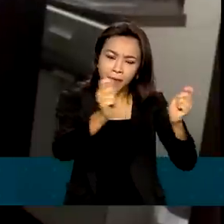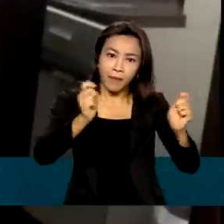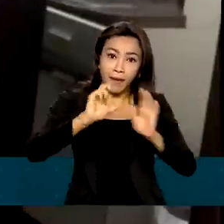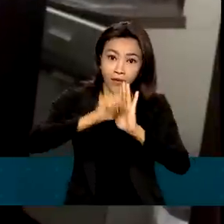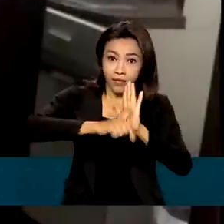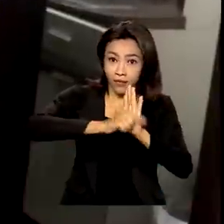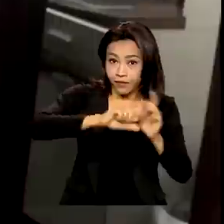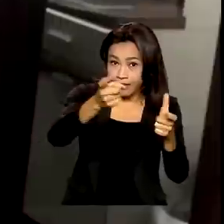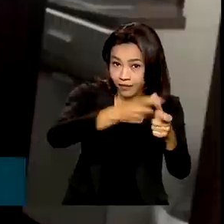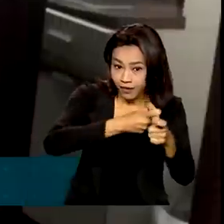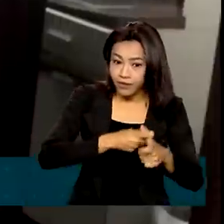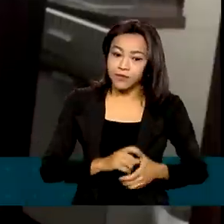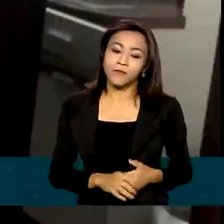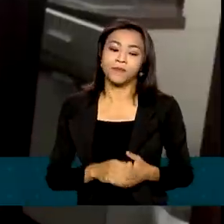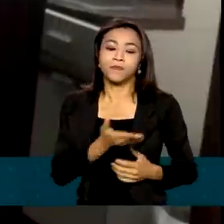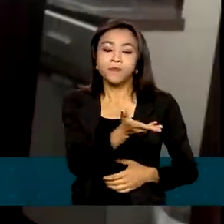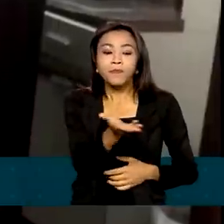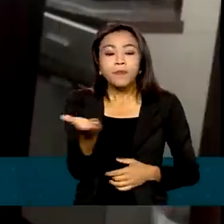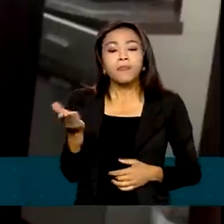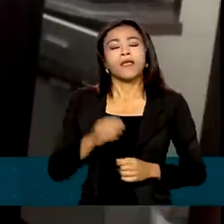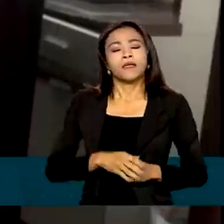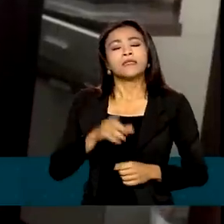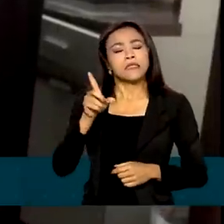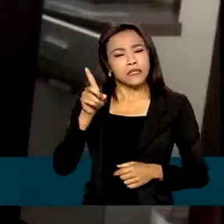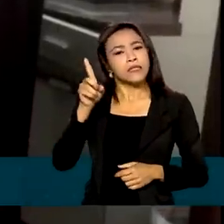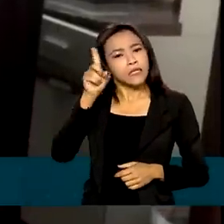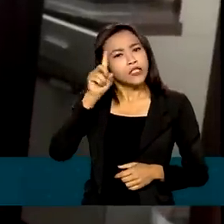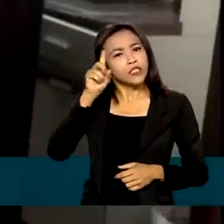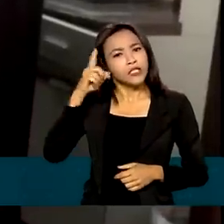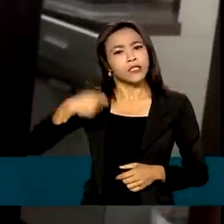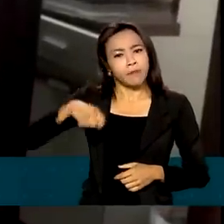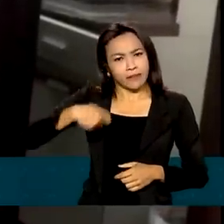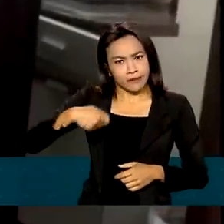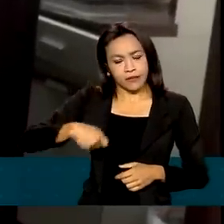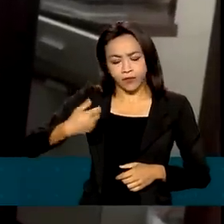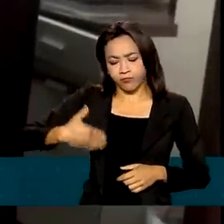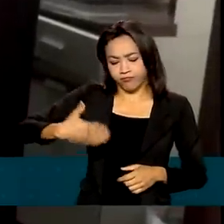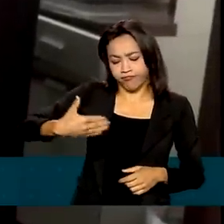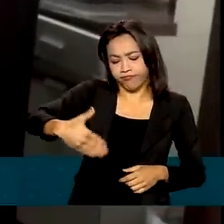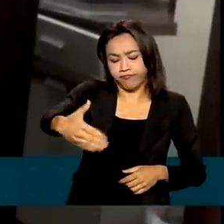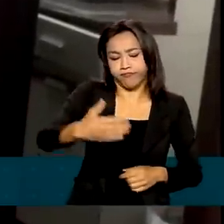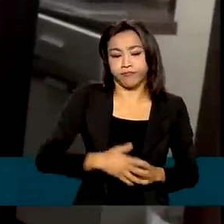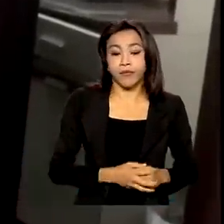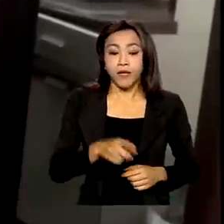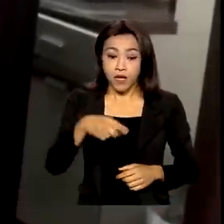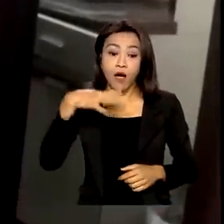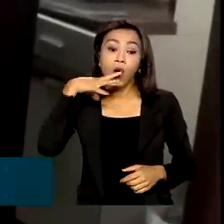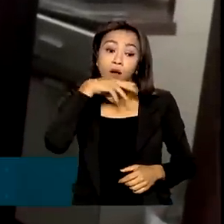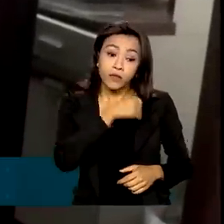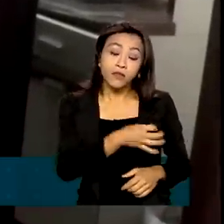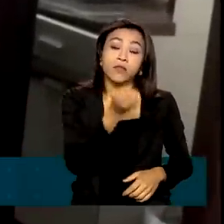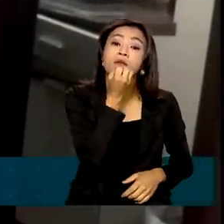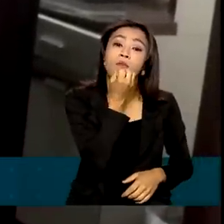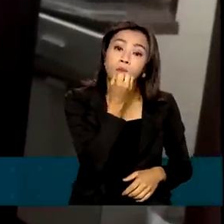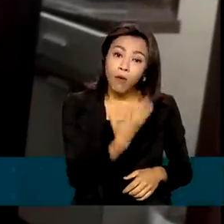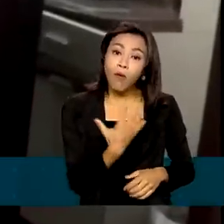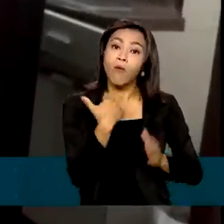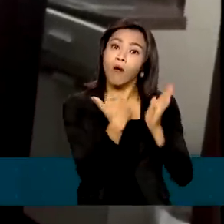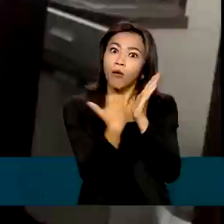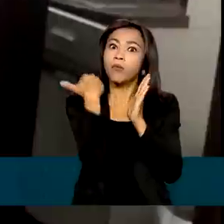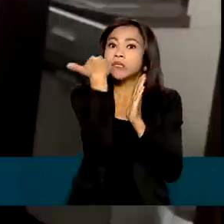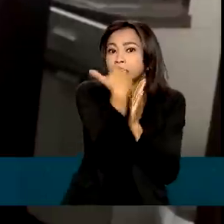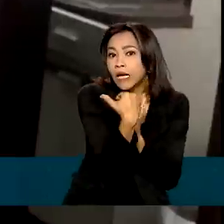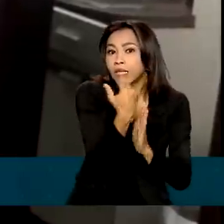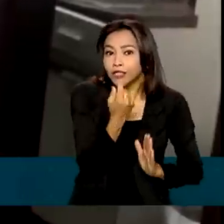Adiantou bastante dias, né? Eu já estava precisando e achei muito bom também aumentar, né?